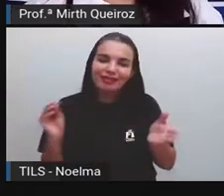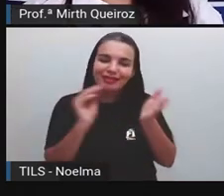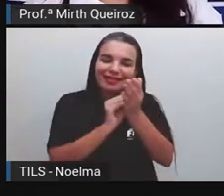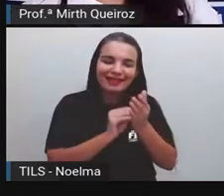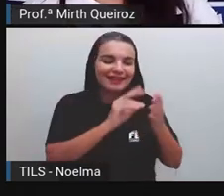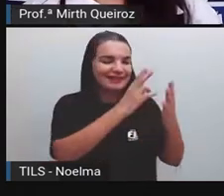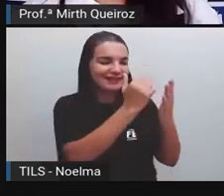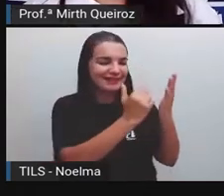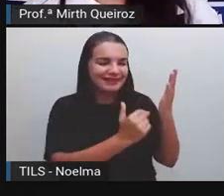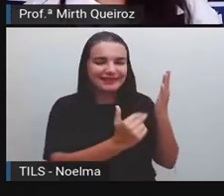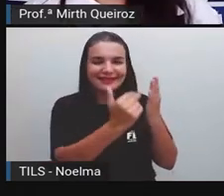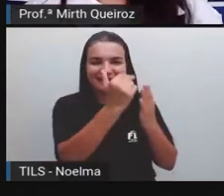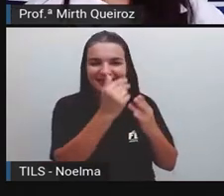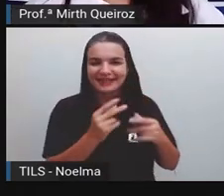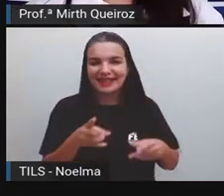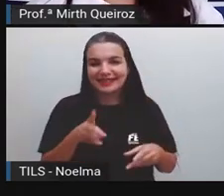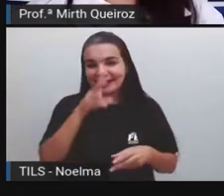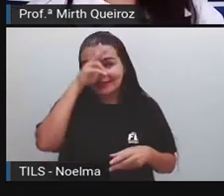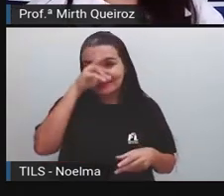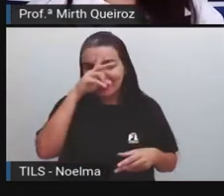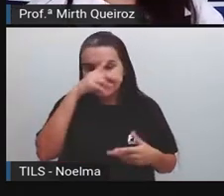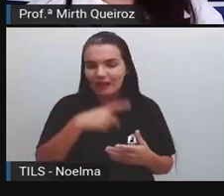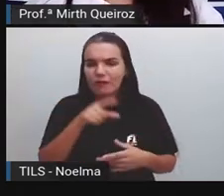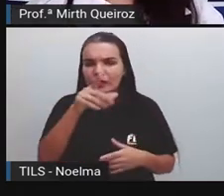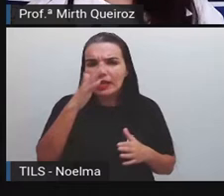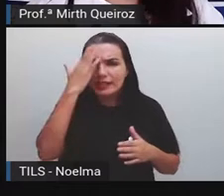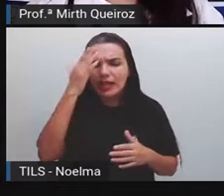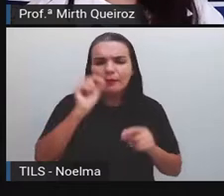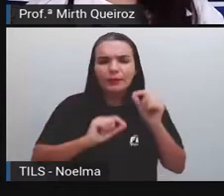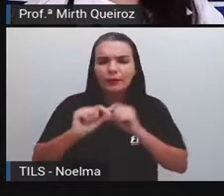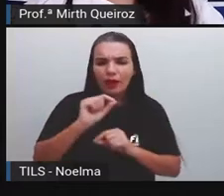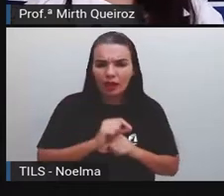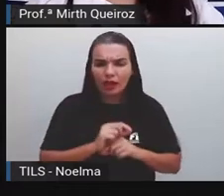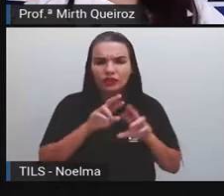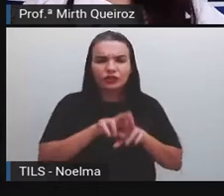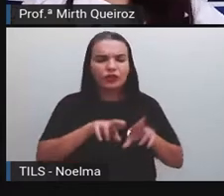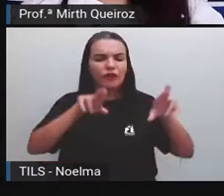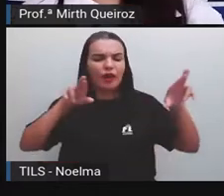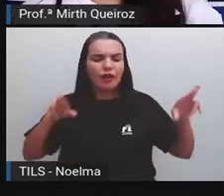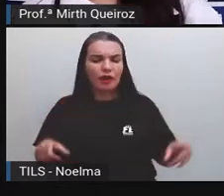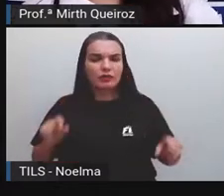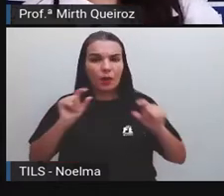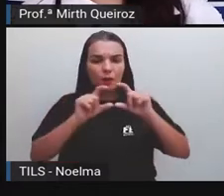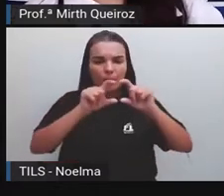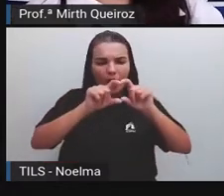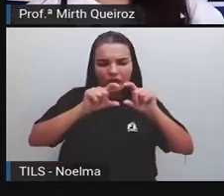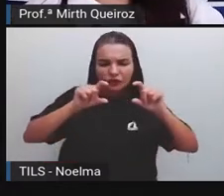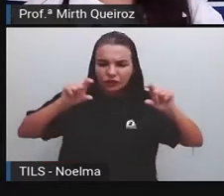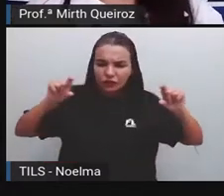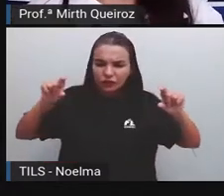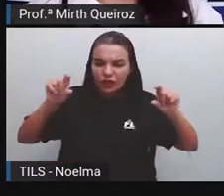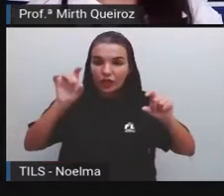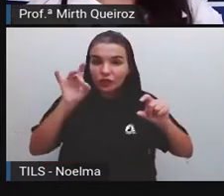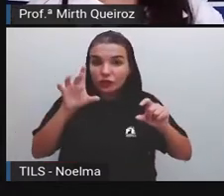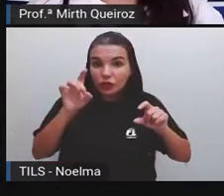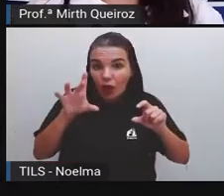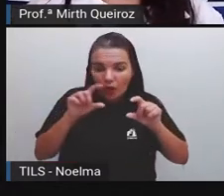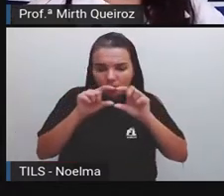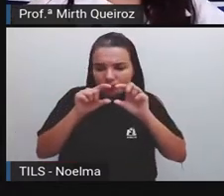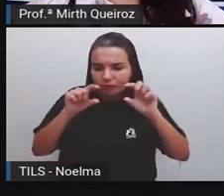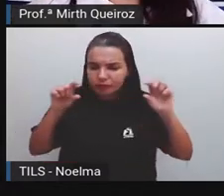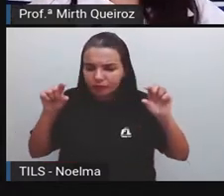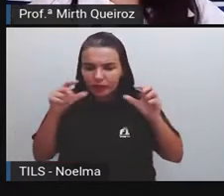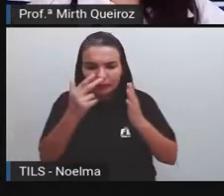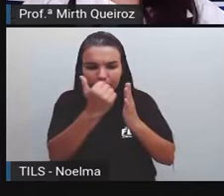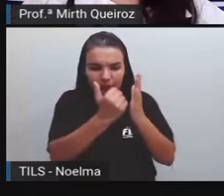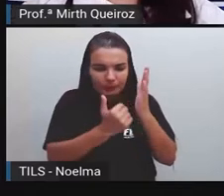entre uma tirinha e uma história em quadrinho? É diferente. Tirinha é diferente de história em quadrinho. Às vezes a gente confunde. Por quê?